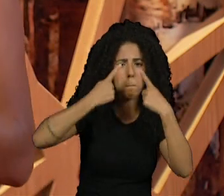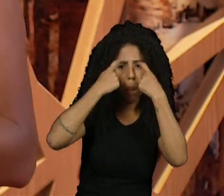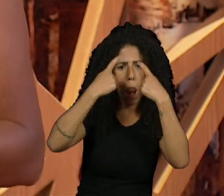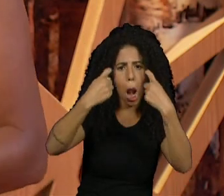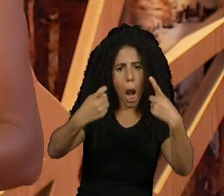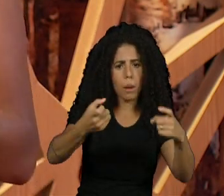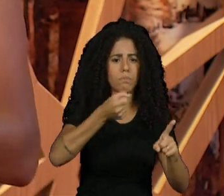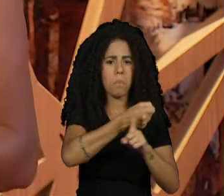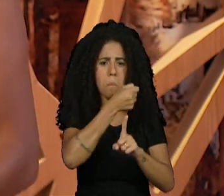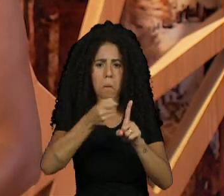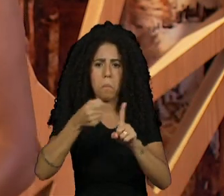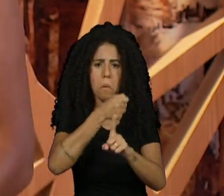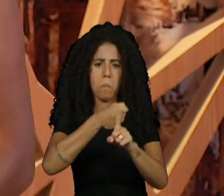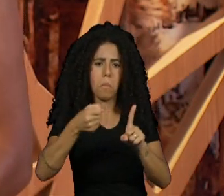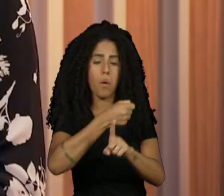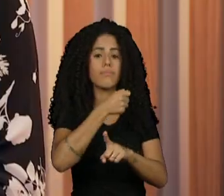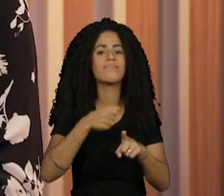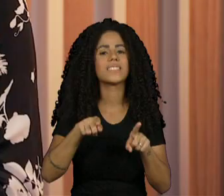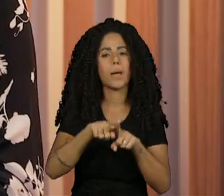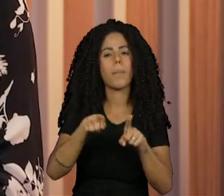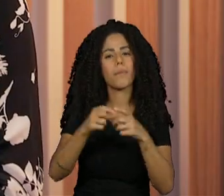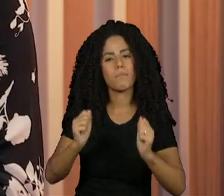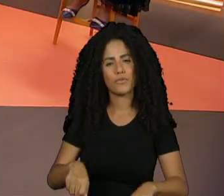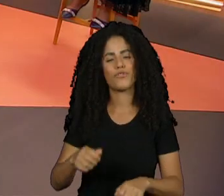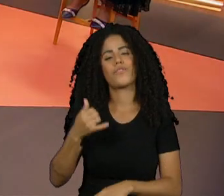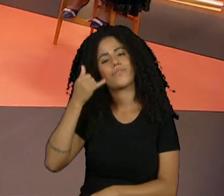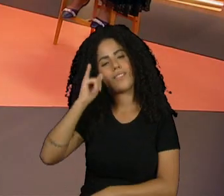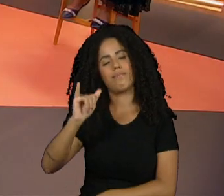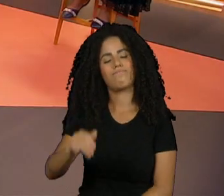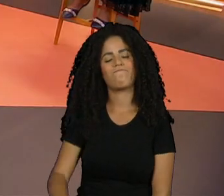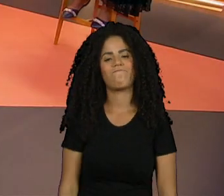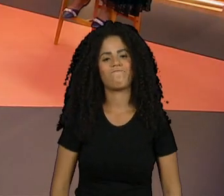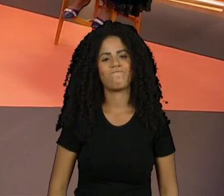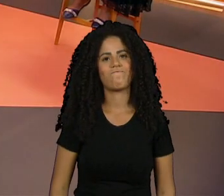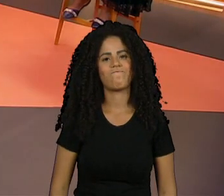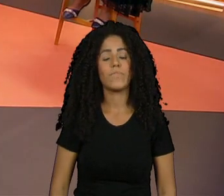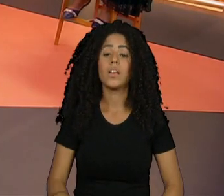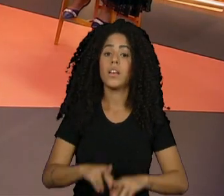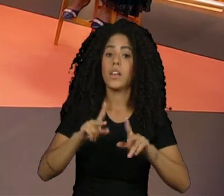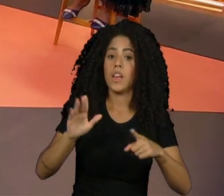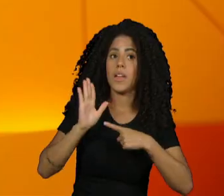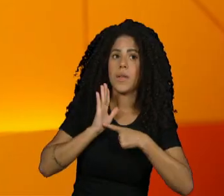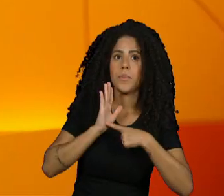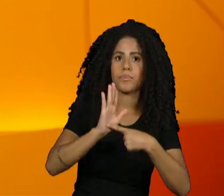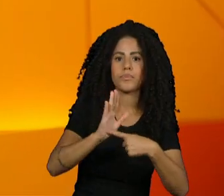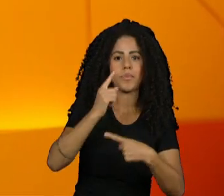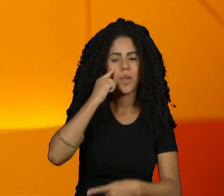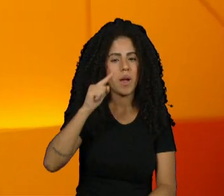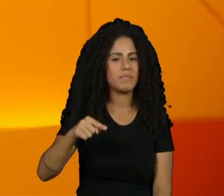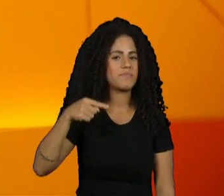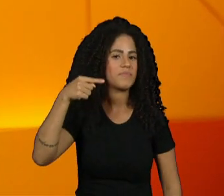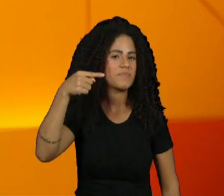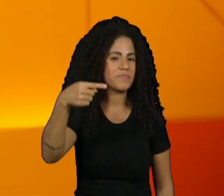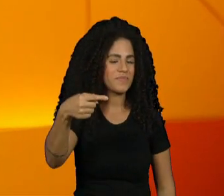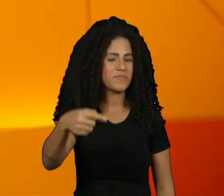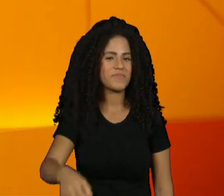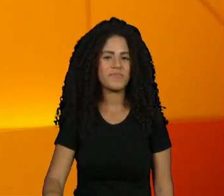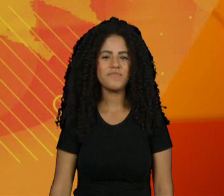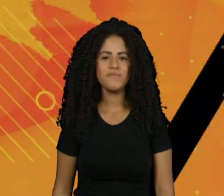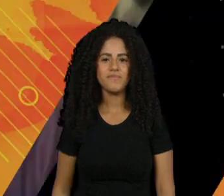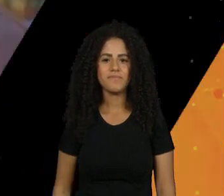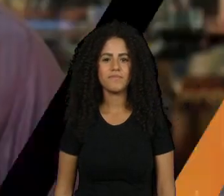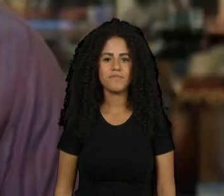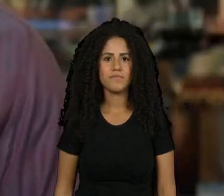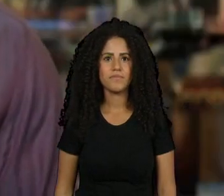família poderia, sim, evitar. Nós ainda temos muitas histórias aqui para contar. A gente volta já, já, depois do intervalo.